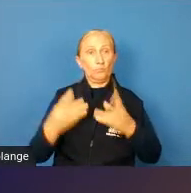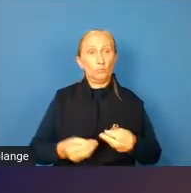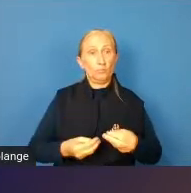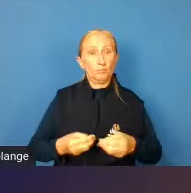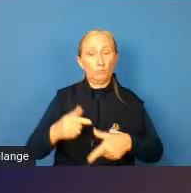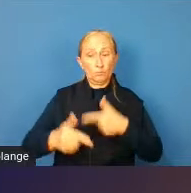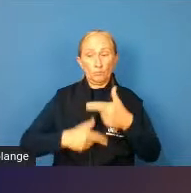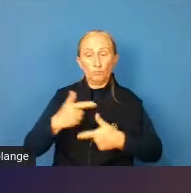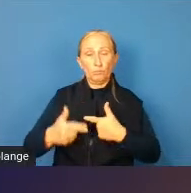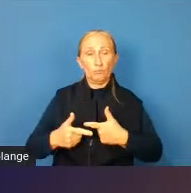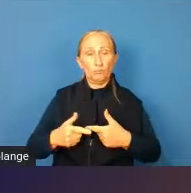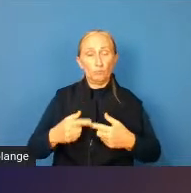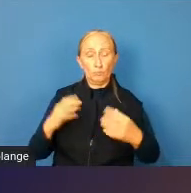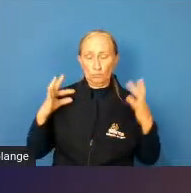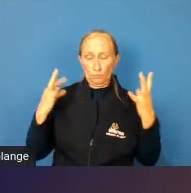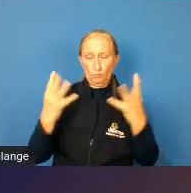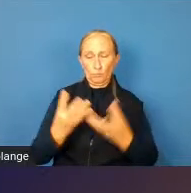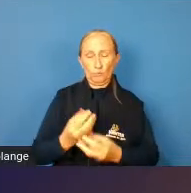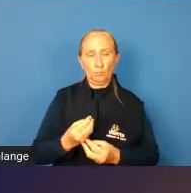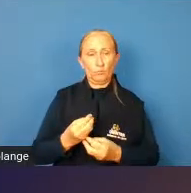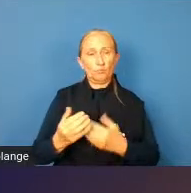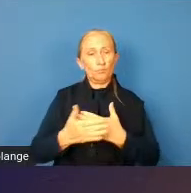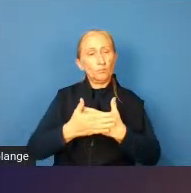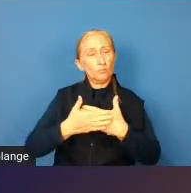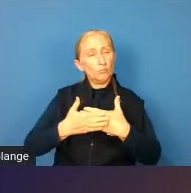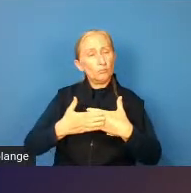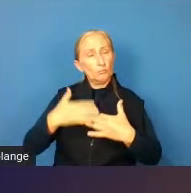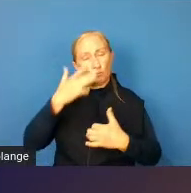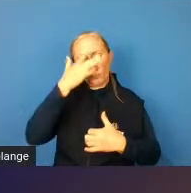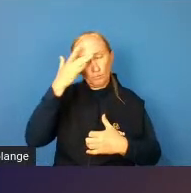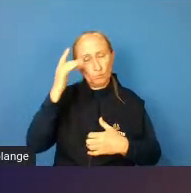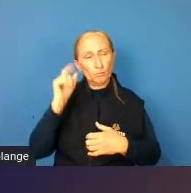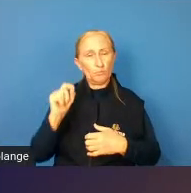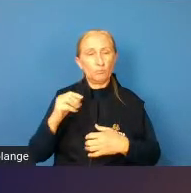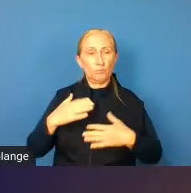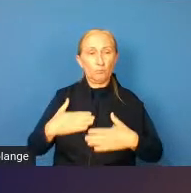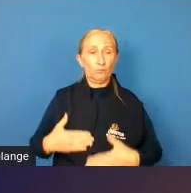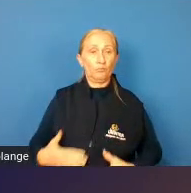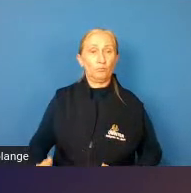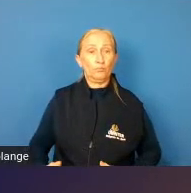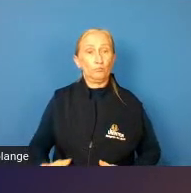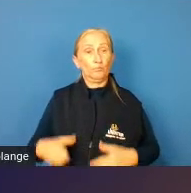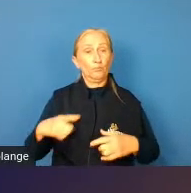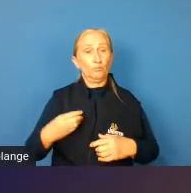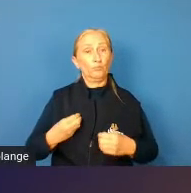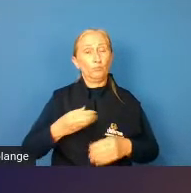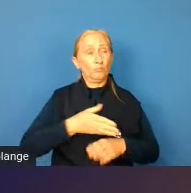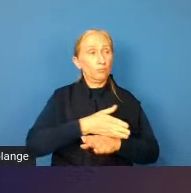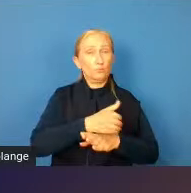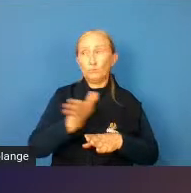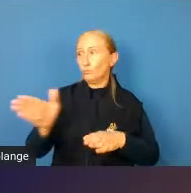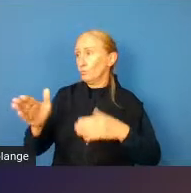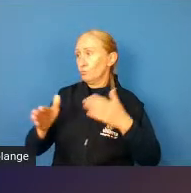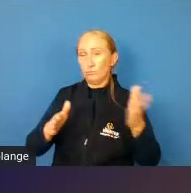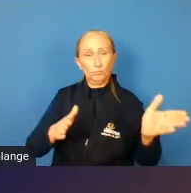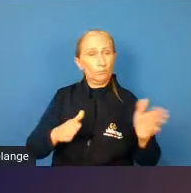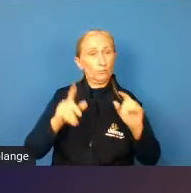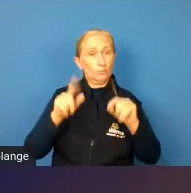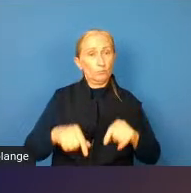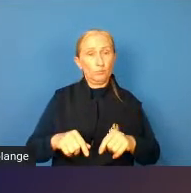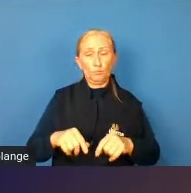atuar de forma humanizada no acolhimento dessas pessoas, acolhimento desses corpos que eles desviam dessas normas instituídas